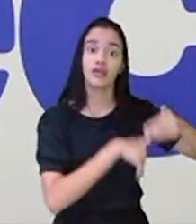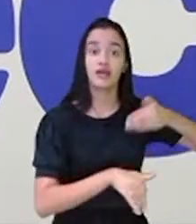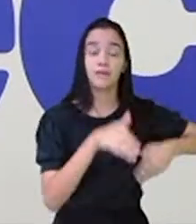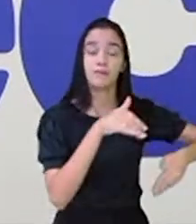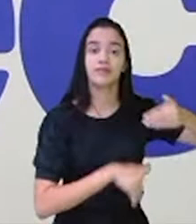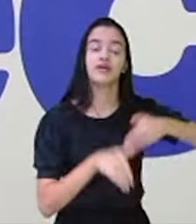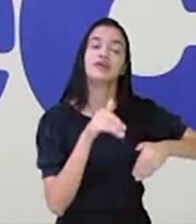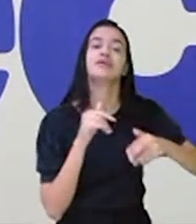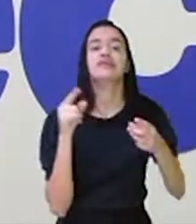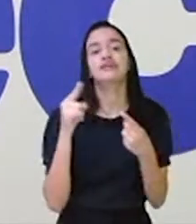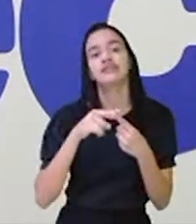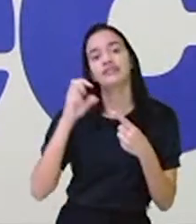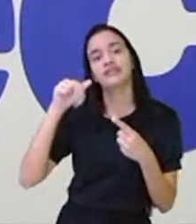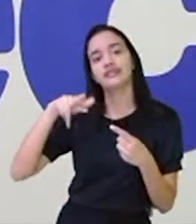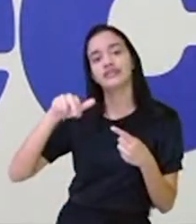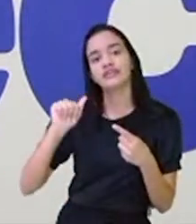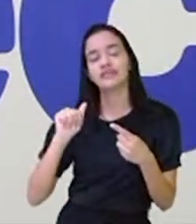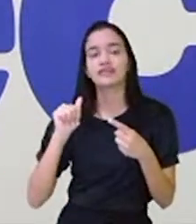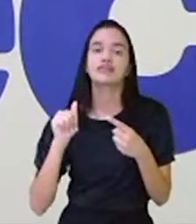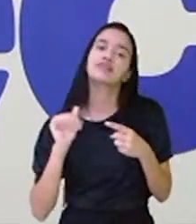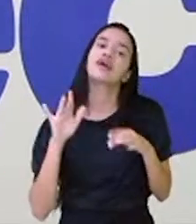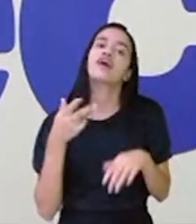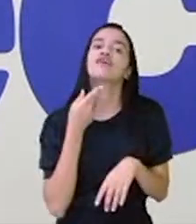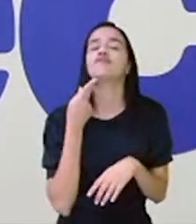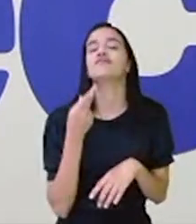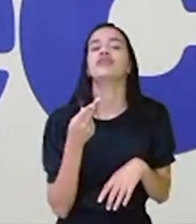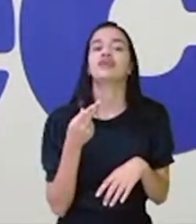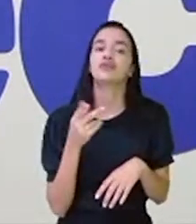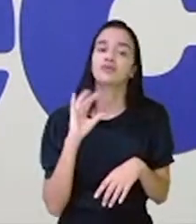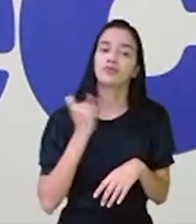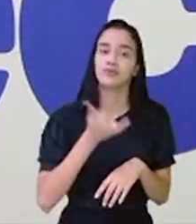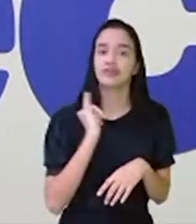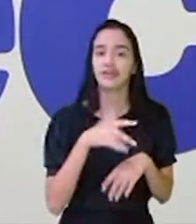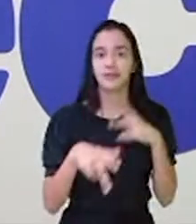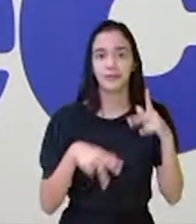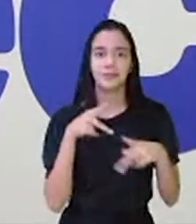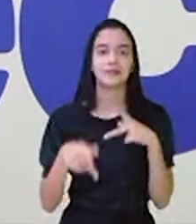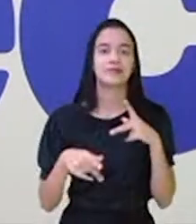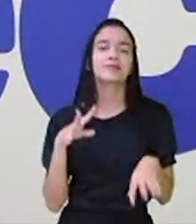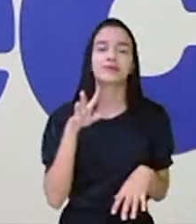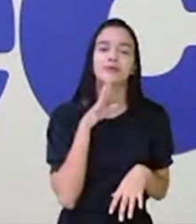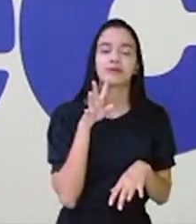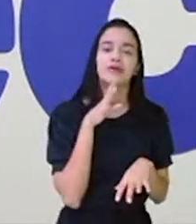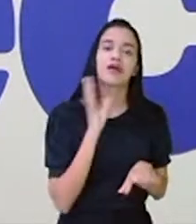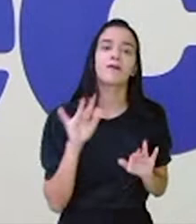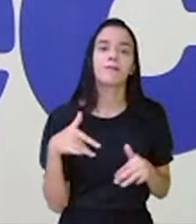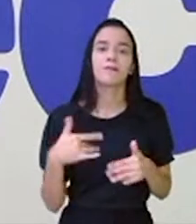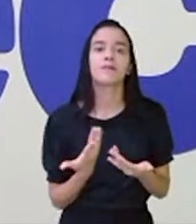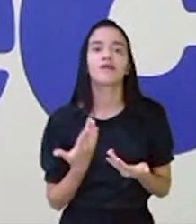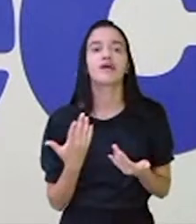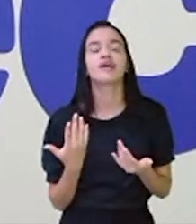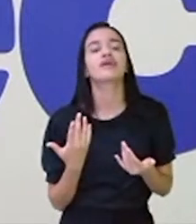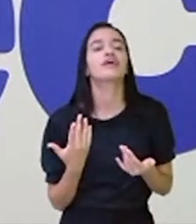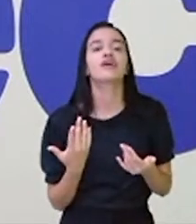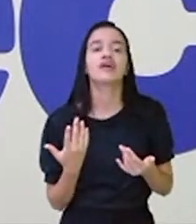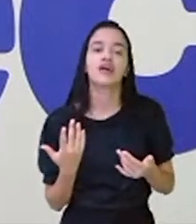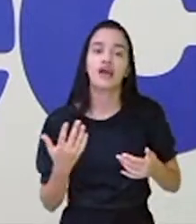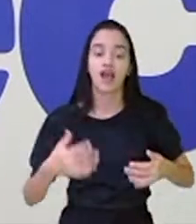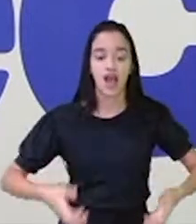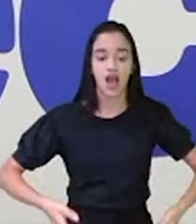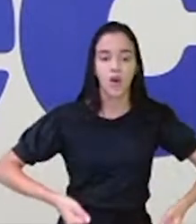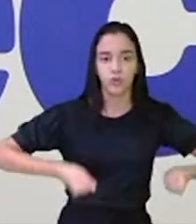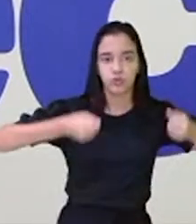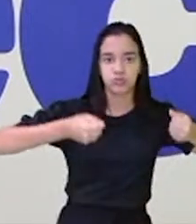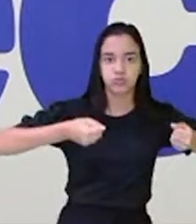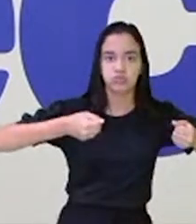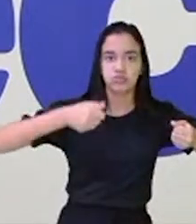de Ana, colocando um ditado popular aqui para a gente, ó, esse é bem conhecido. Saco vazio não